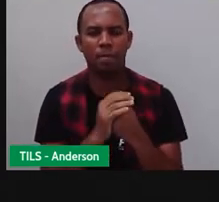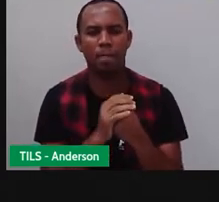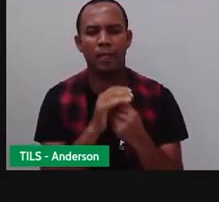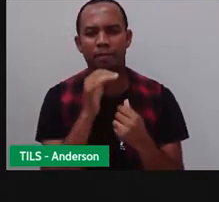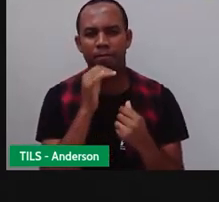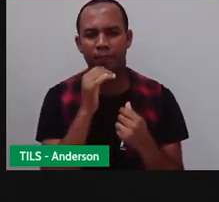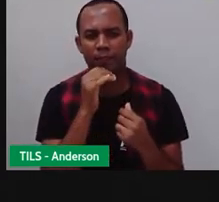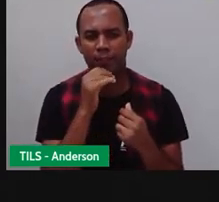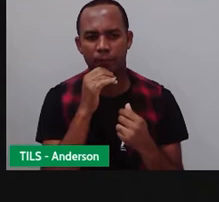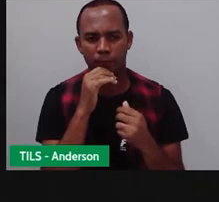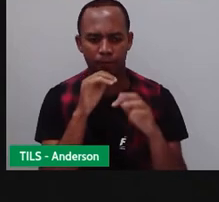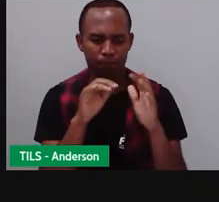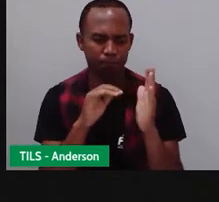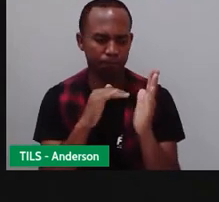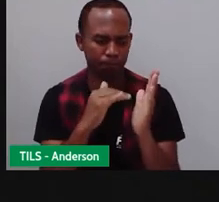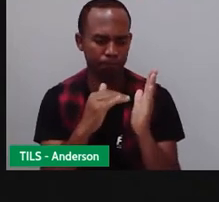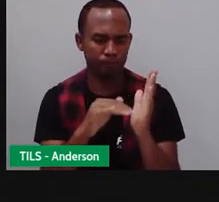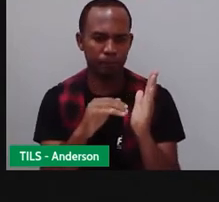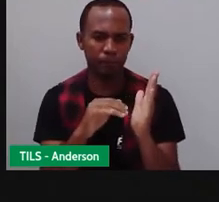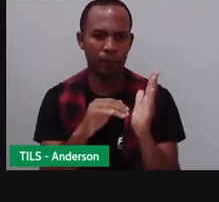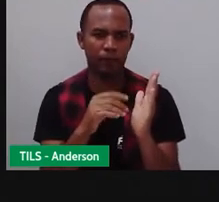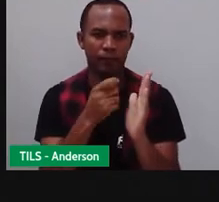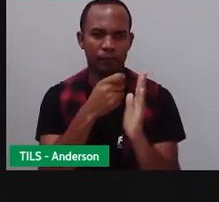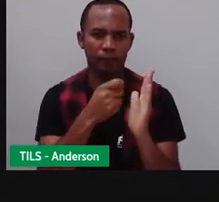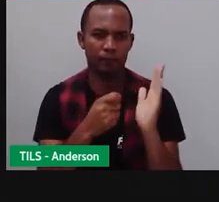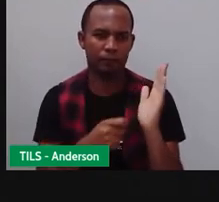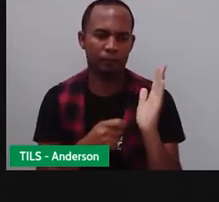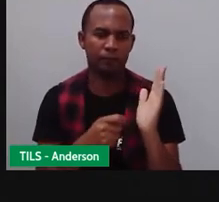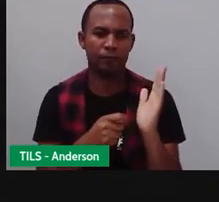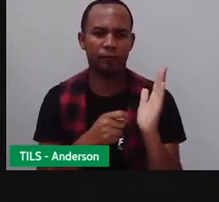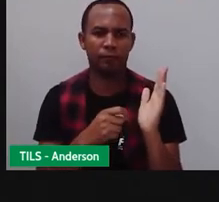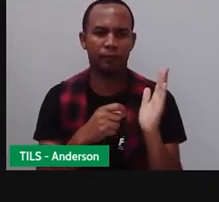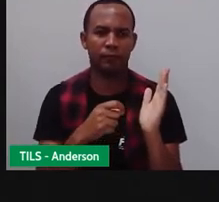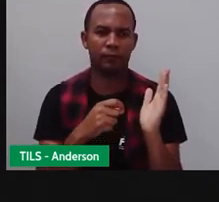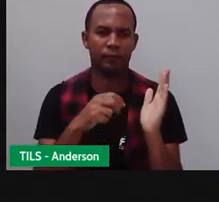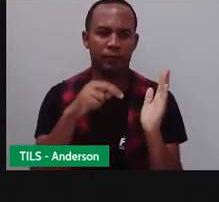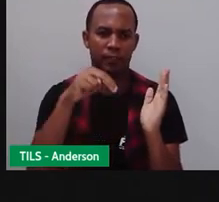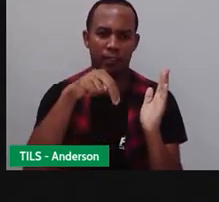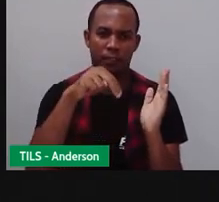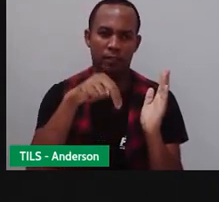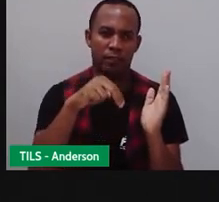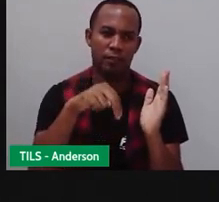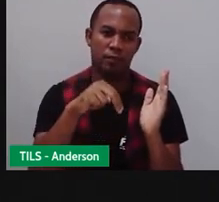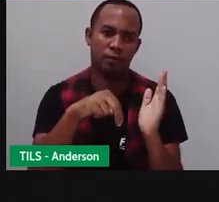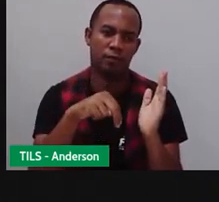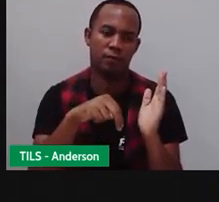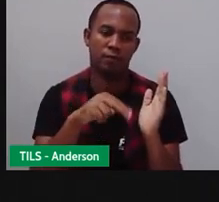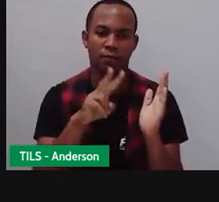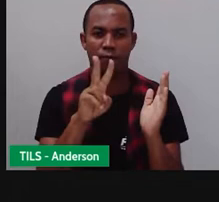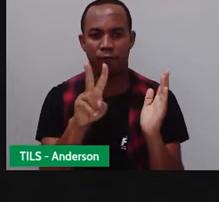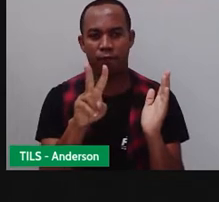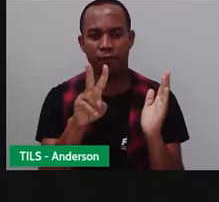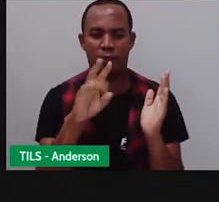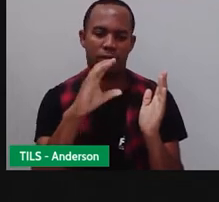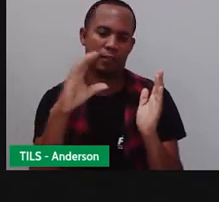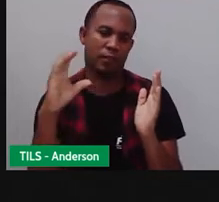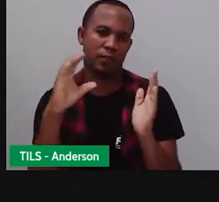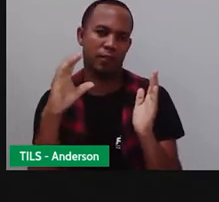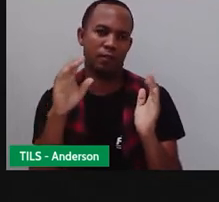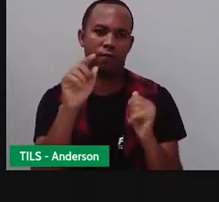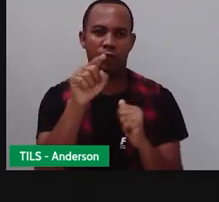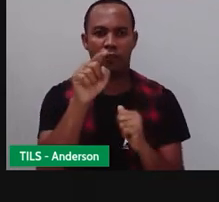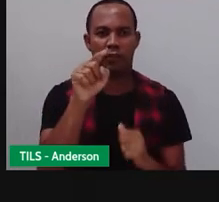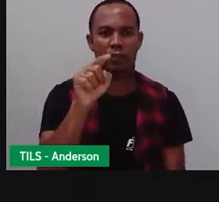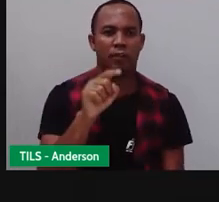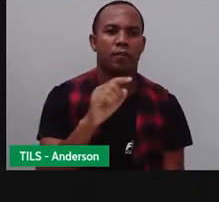escrevendo lá no WhatsApp, a coloca o quê? O N, que já quer dizer o quê? O N. Não. Eu coloco o V e o C, que quer dizer o quê?